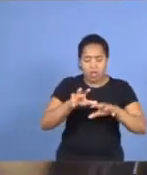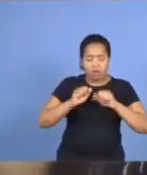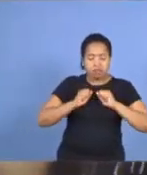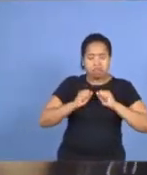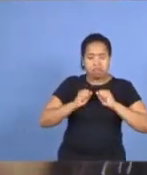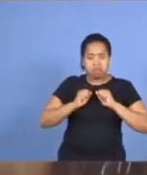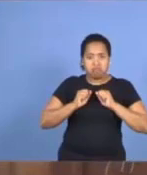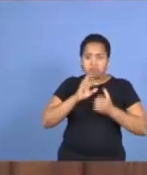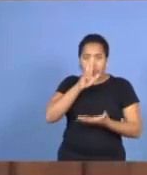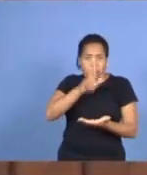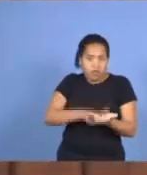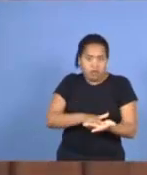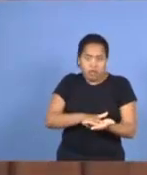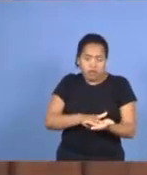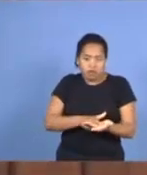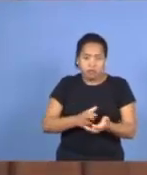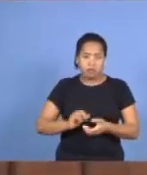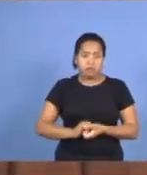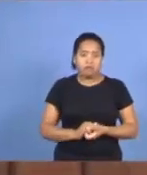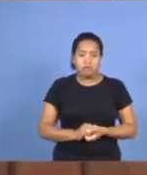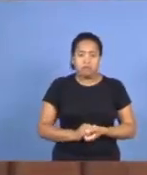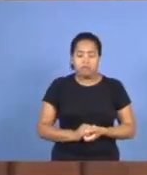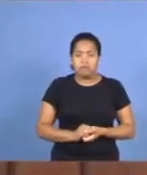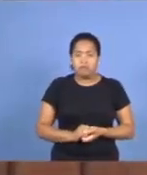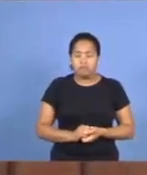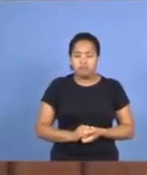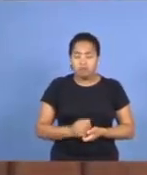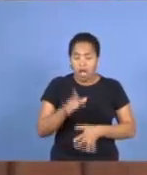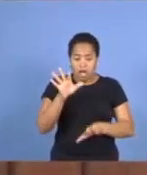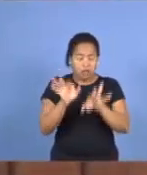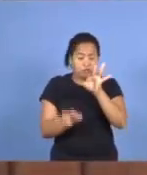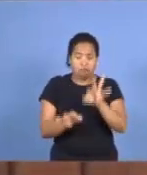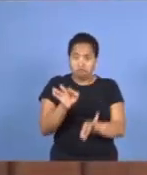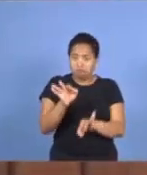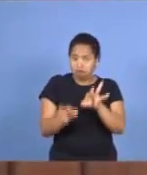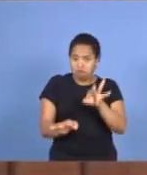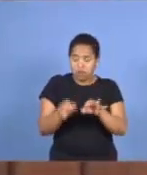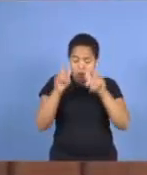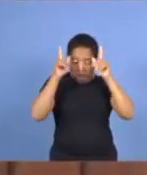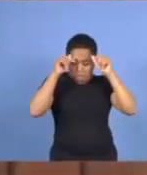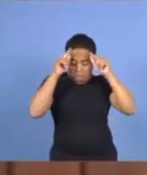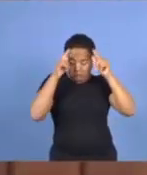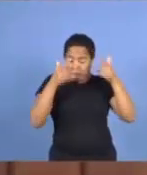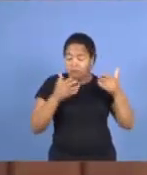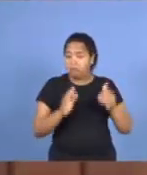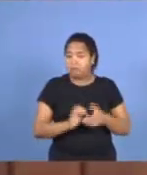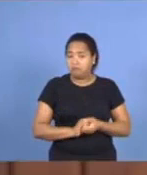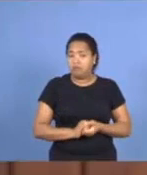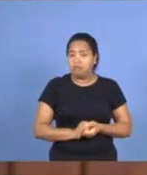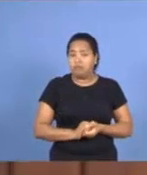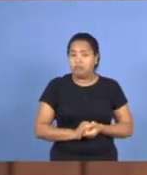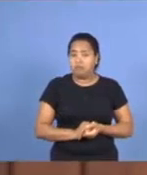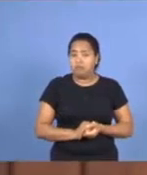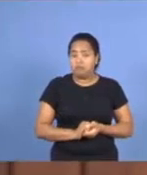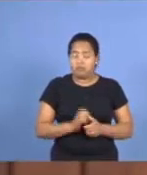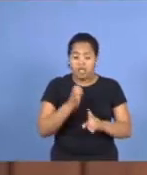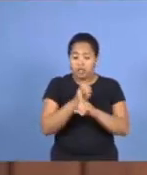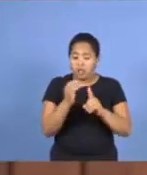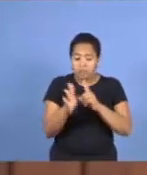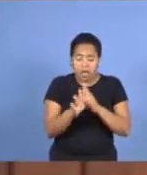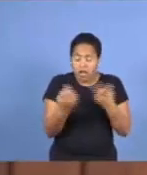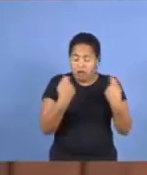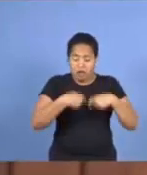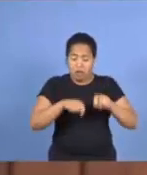É importante. Não precisa. É. Né? São nobres. Essas respostas. Opreiros, né? Isso. O senhor diz que o dominical não precisa